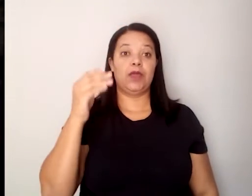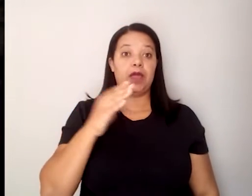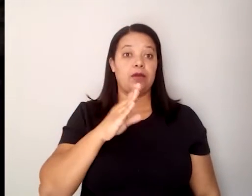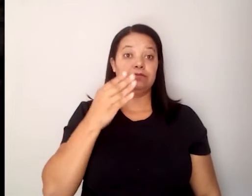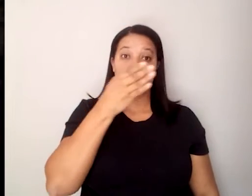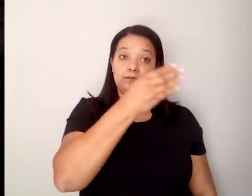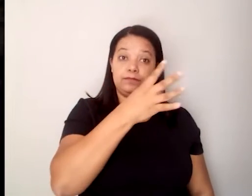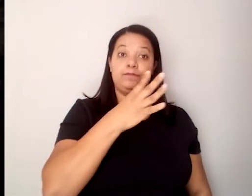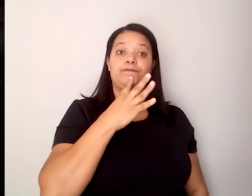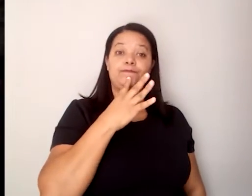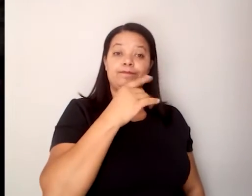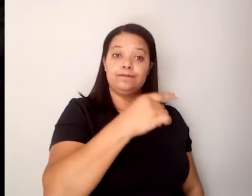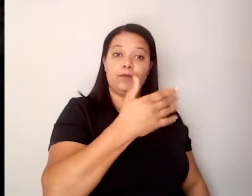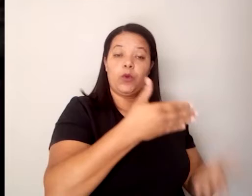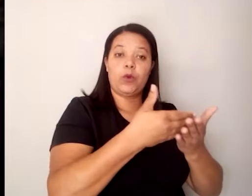UFMG,